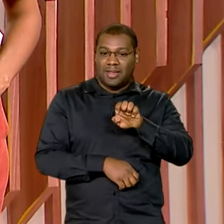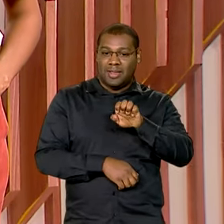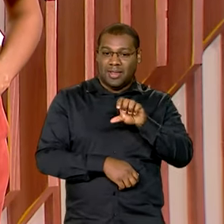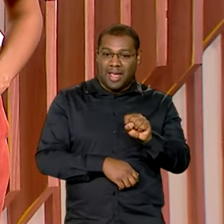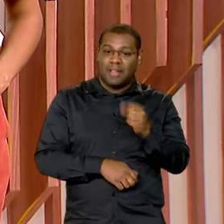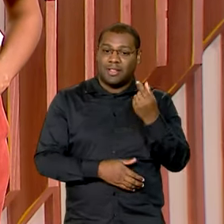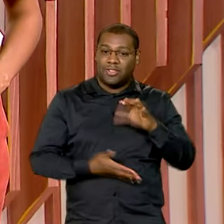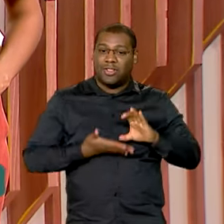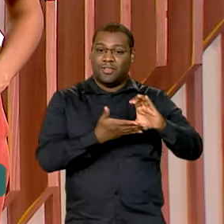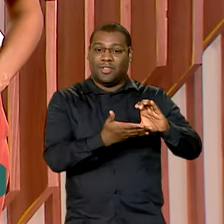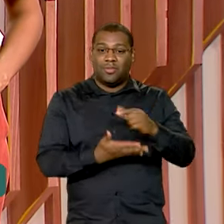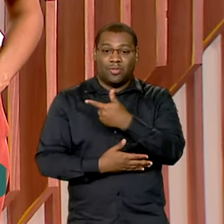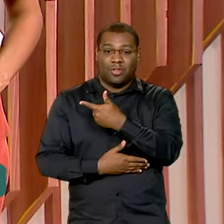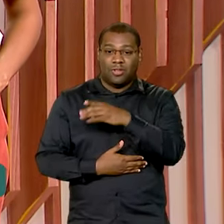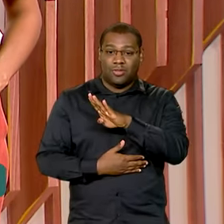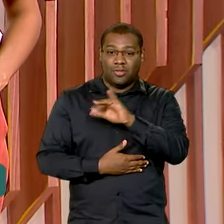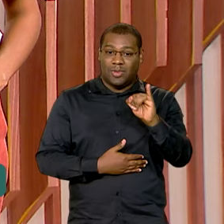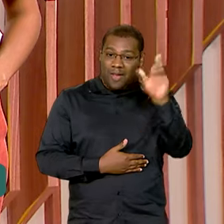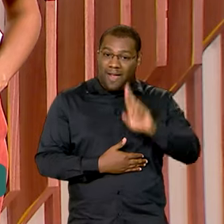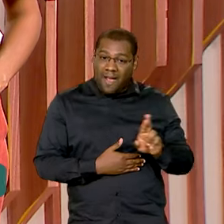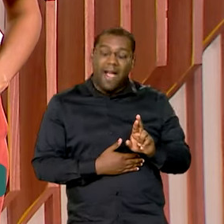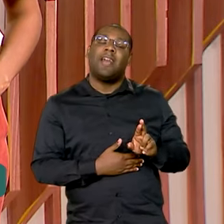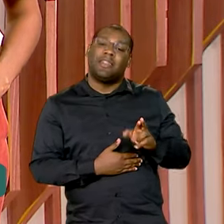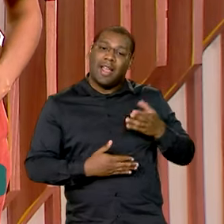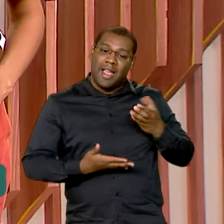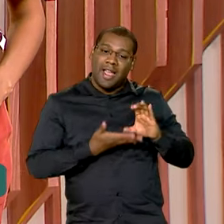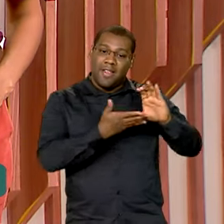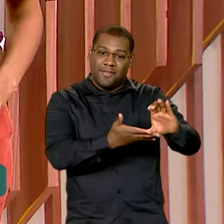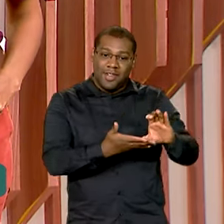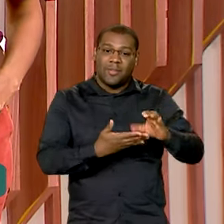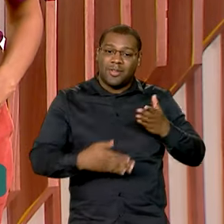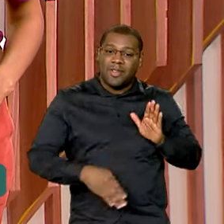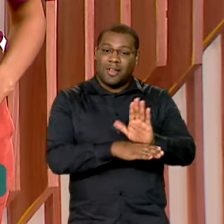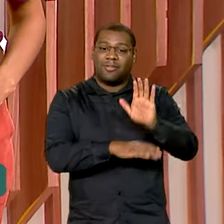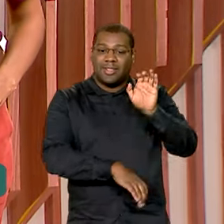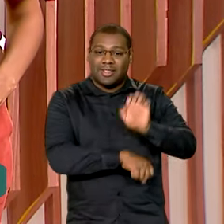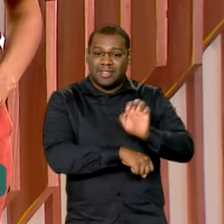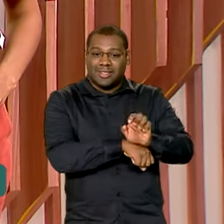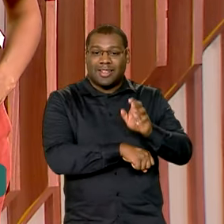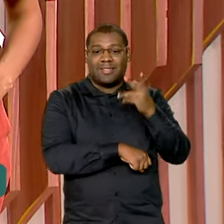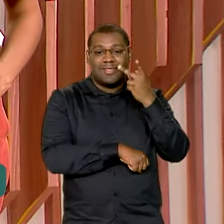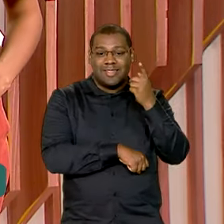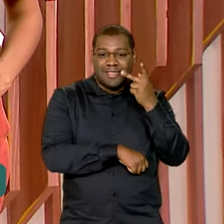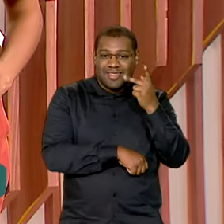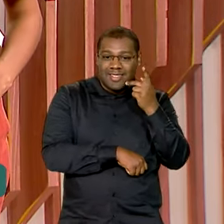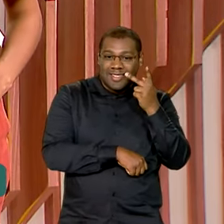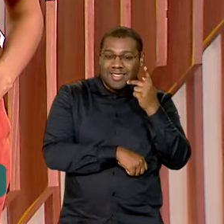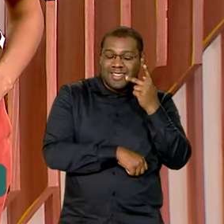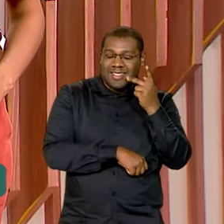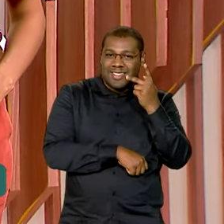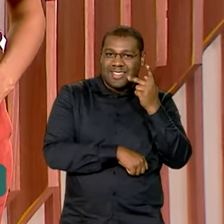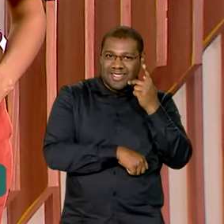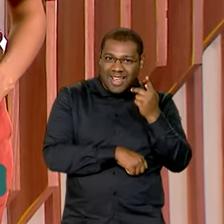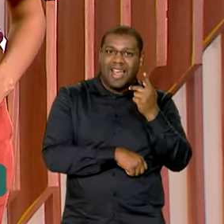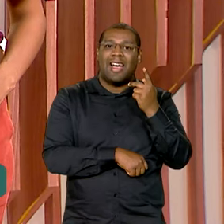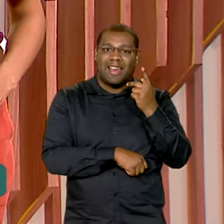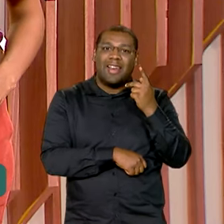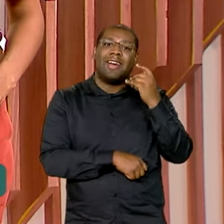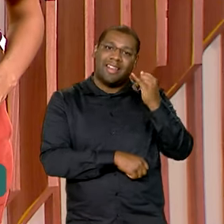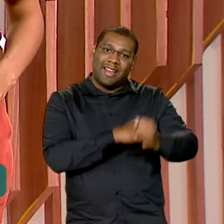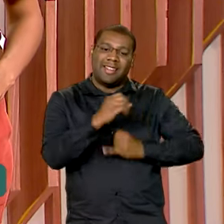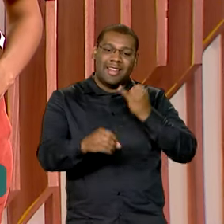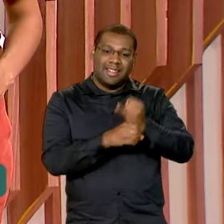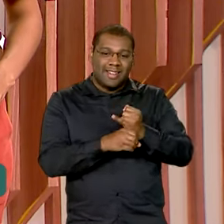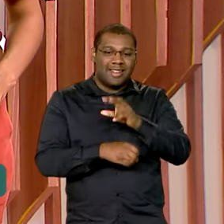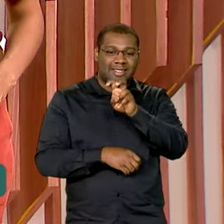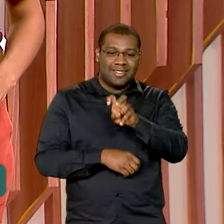para ampliação da rede. O anúncio foi feito nesta terça-feira pelo ministro das Comunicações, Juscelino Filho, em Fortaleza.